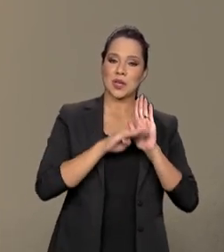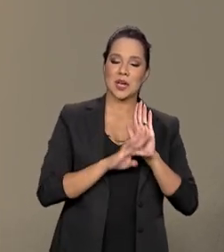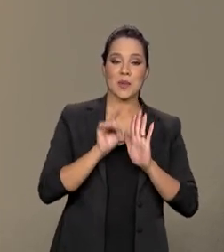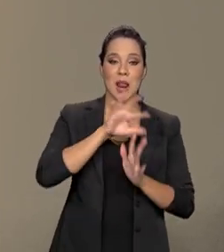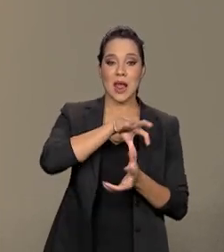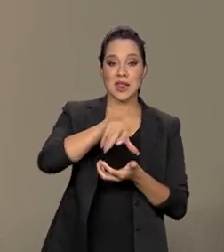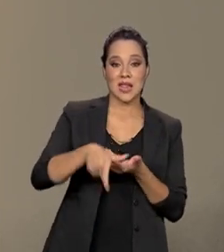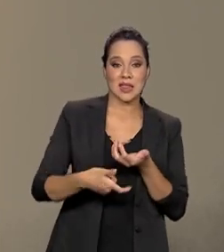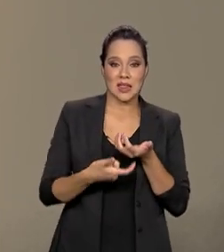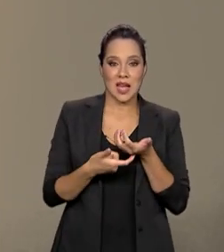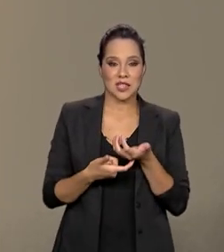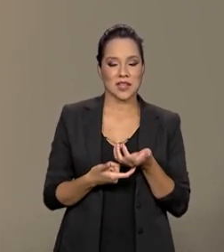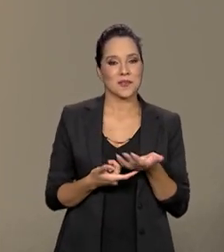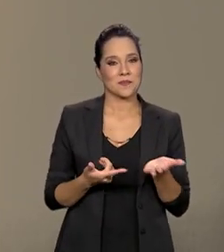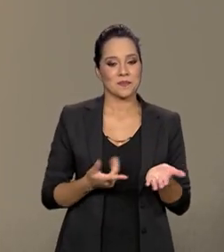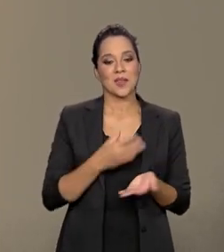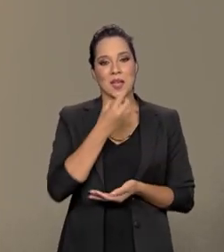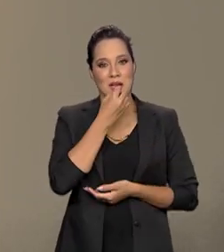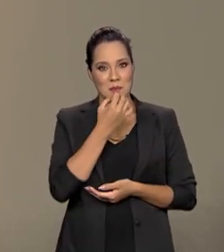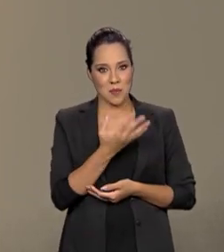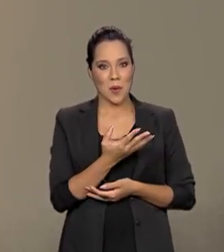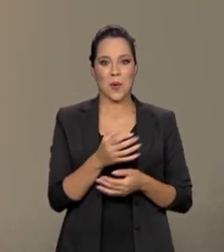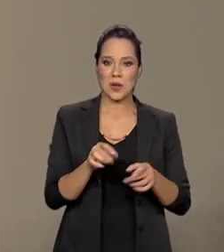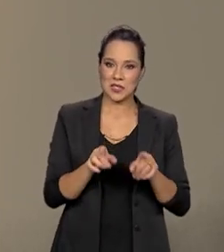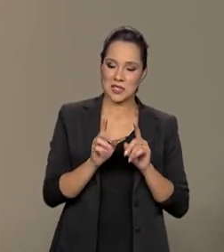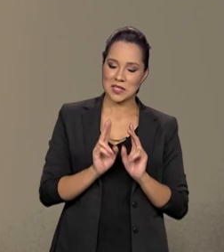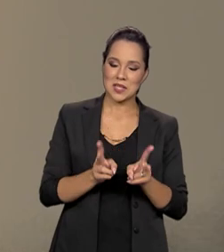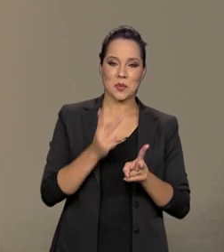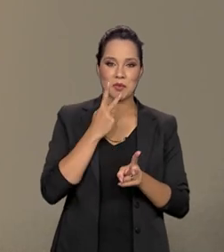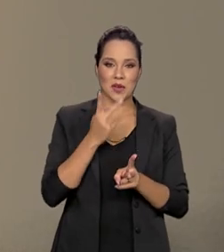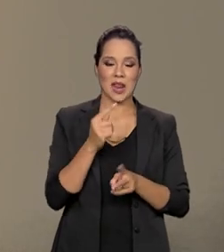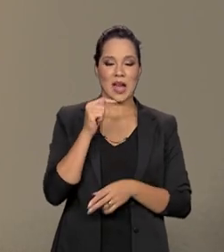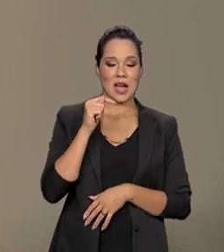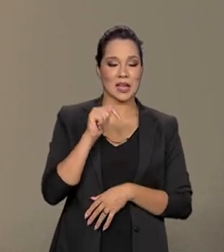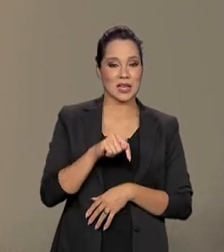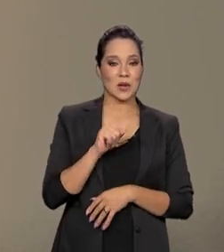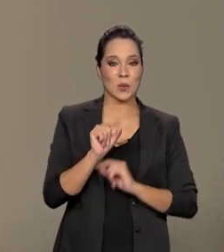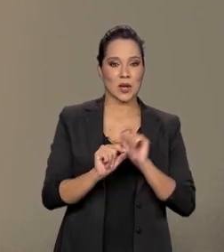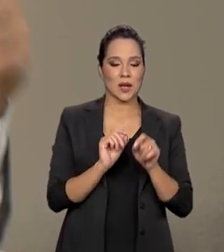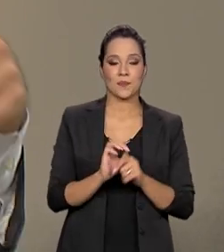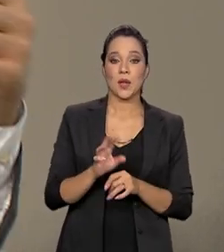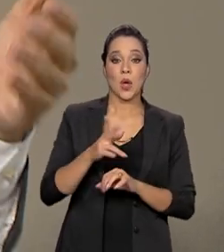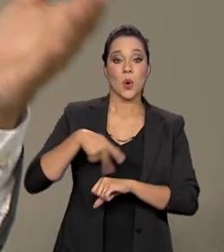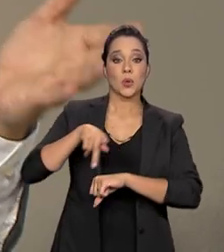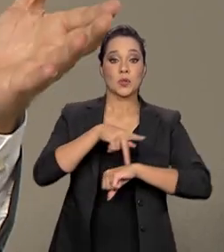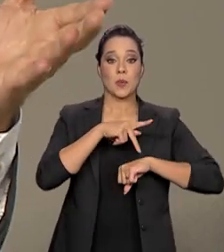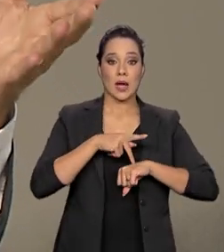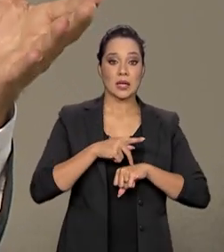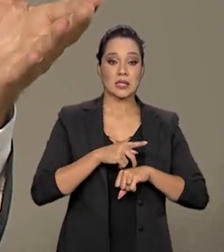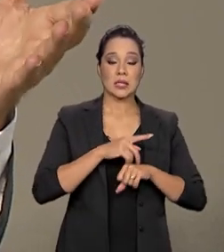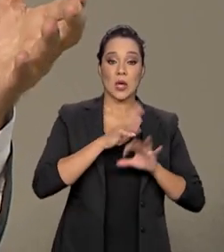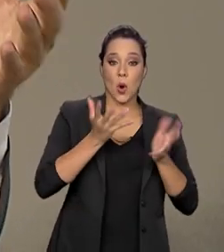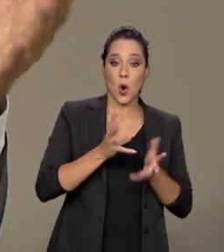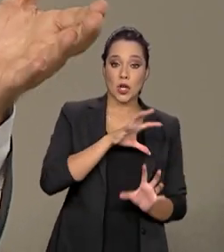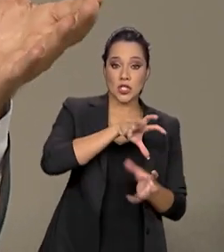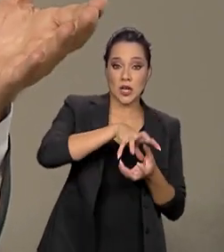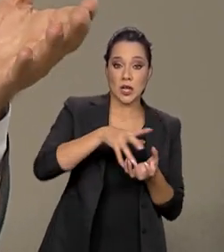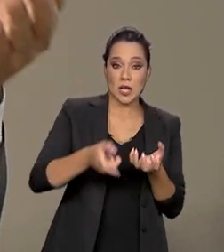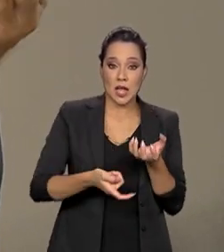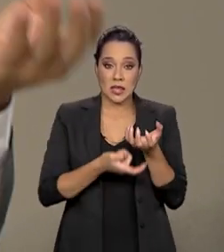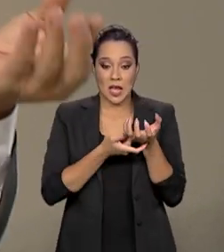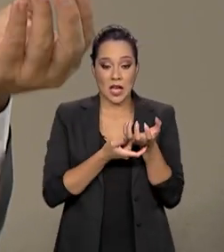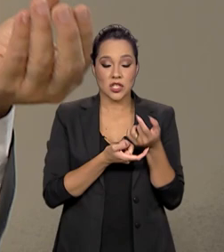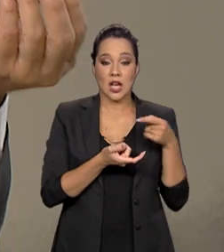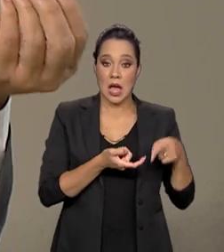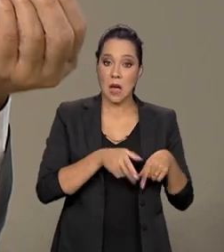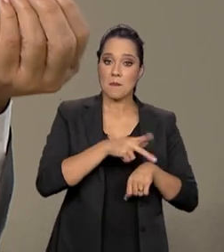Antártica. É bom até a gente sempre salientar que os países que estão na Antártica hoje são países